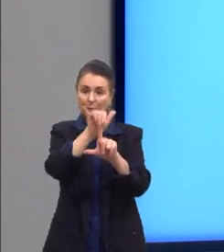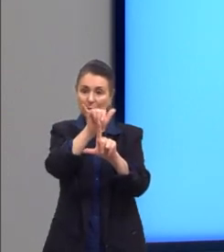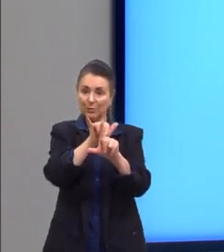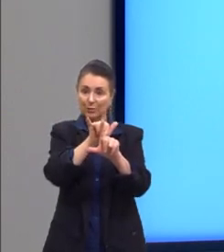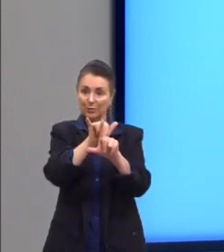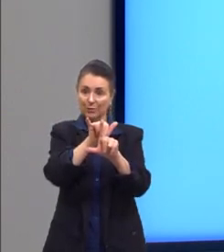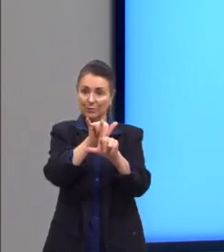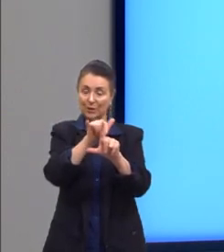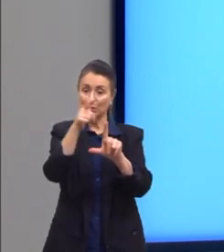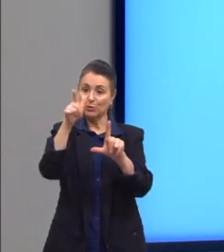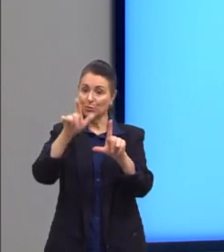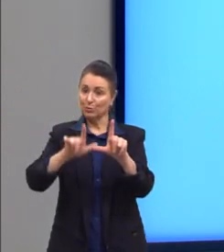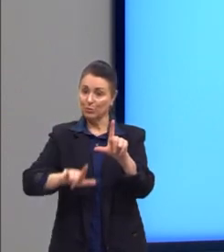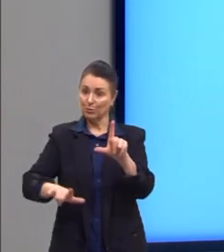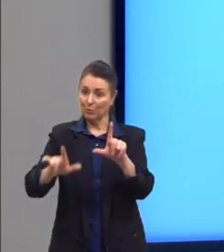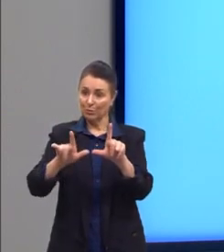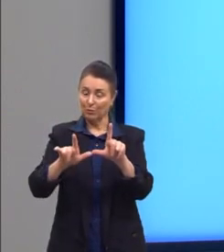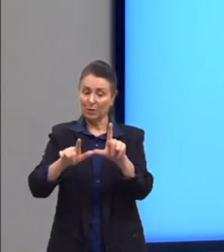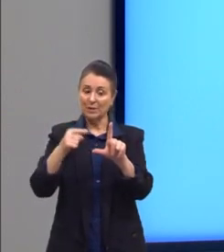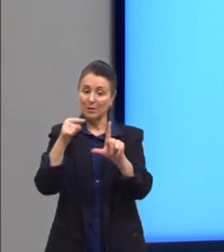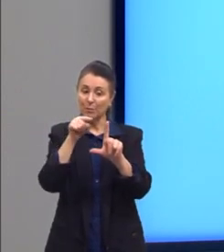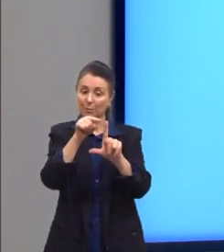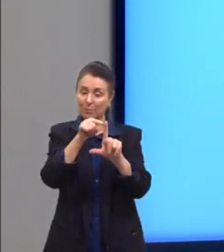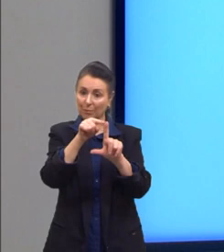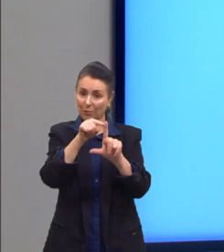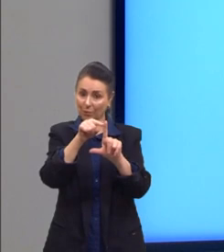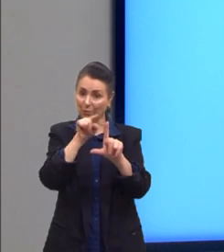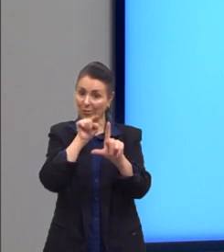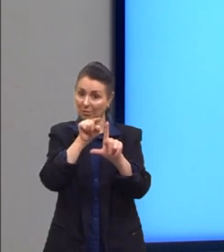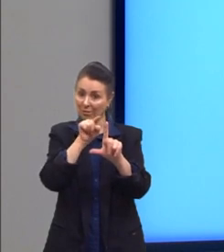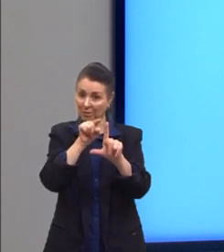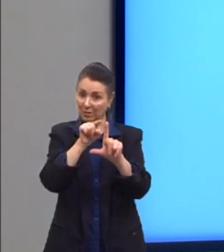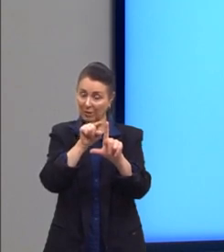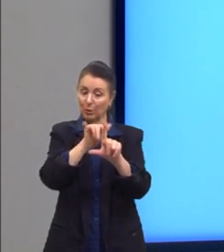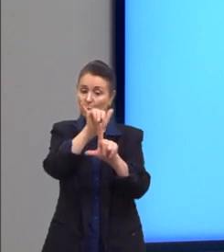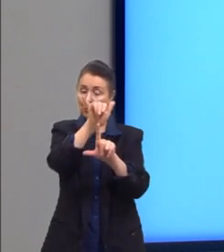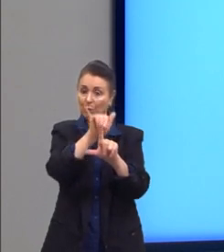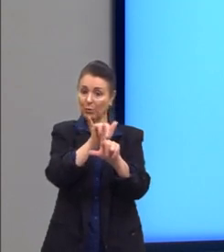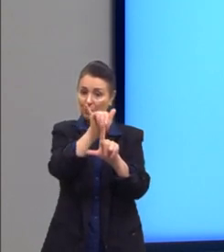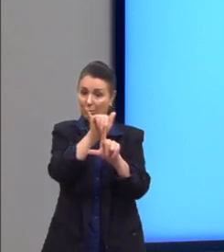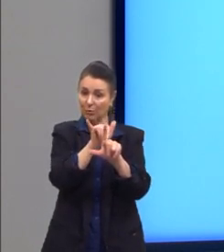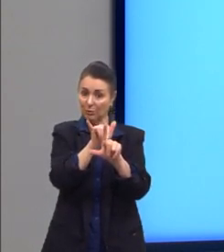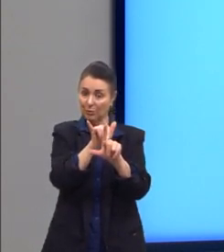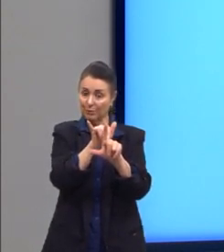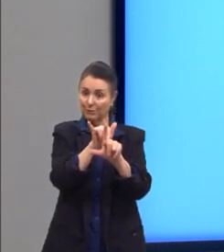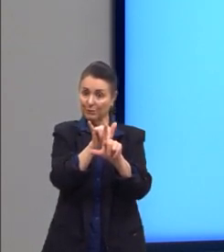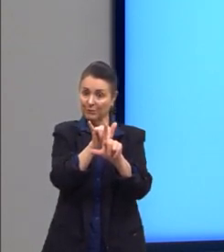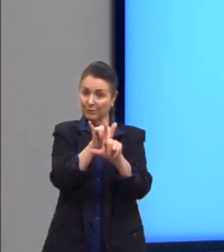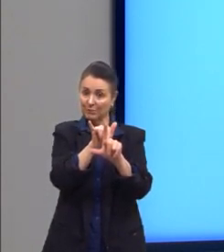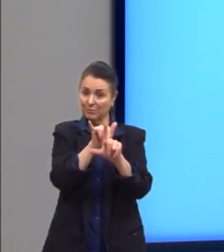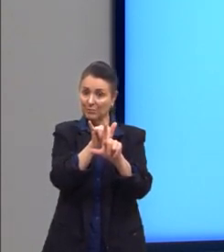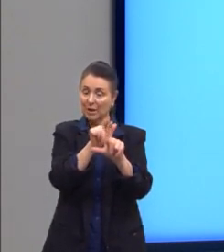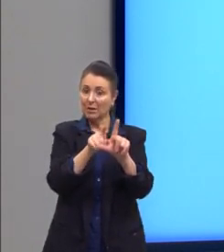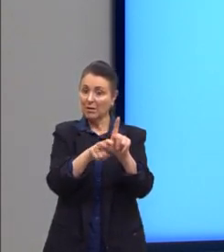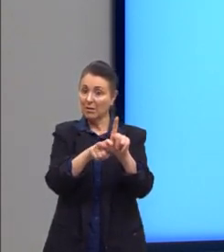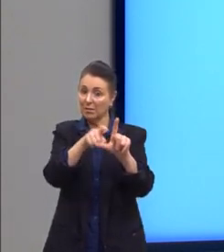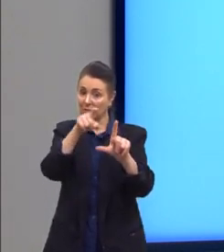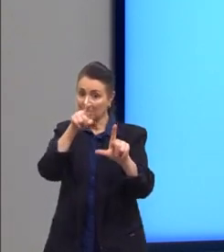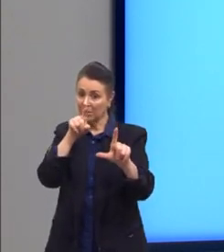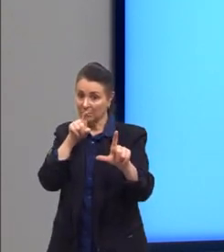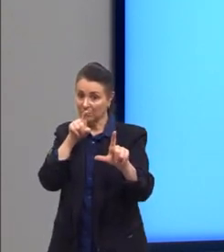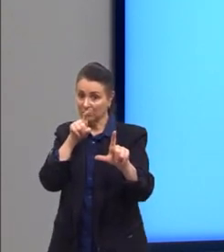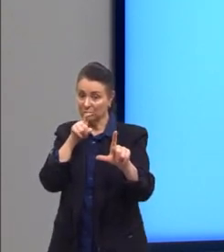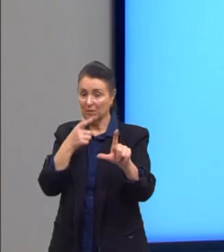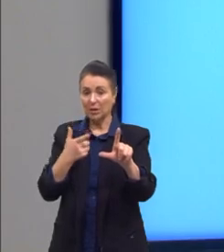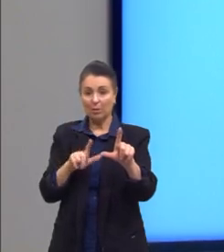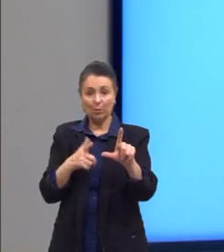novamente, sempre esse pontinho onde passa pelo eixo Y é aquele termo ali independente, né? Aquele termo que